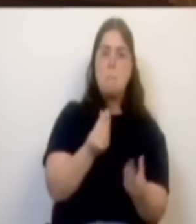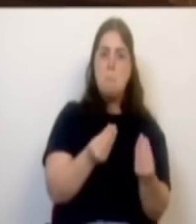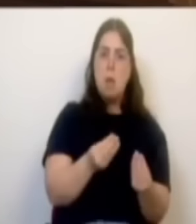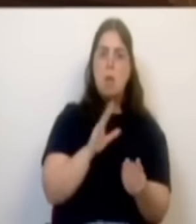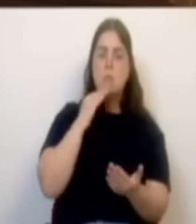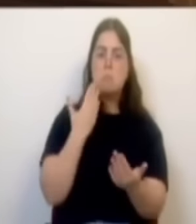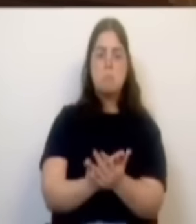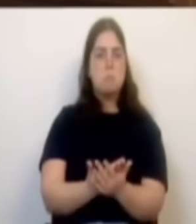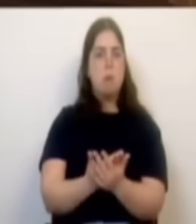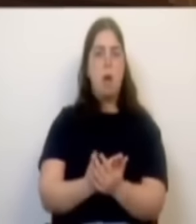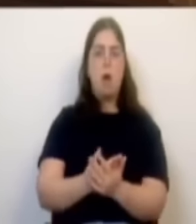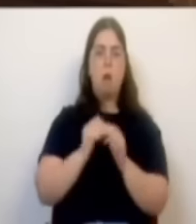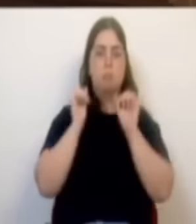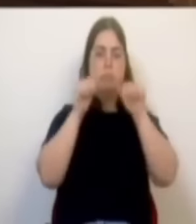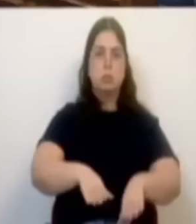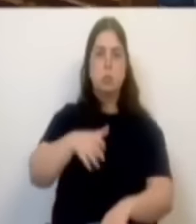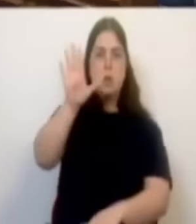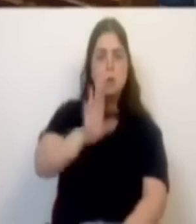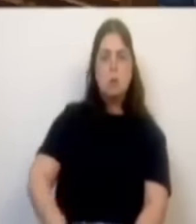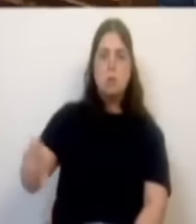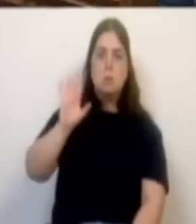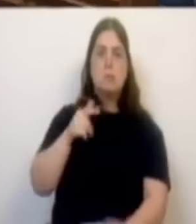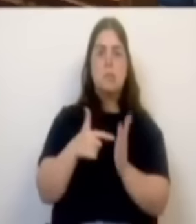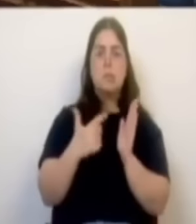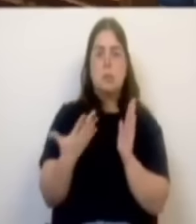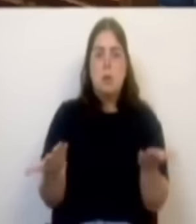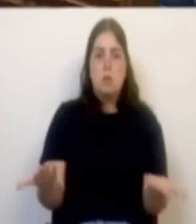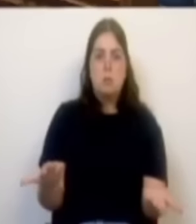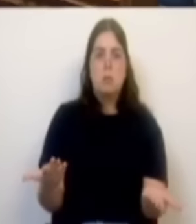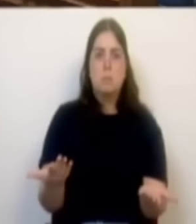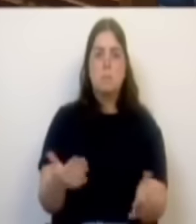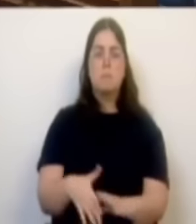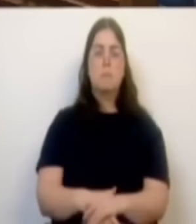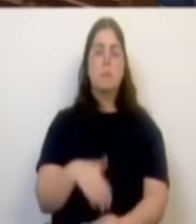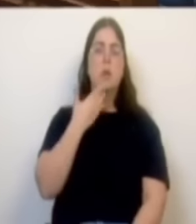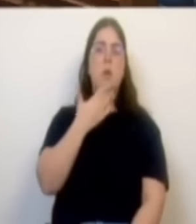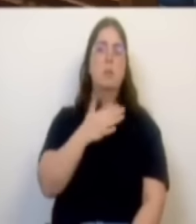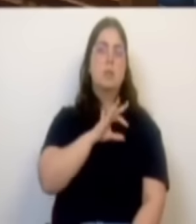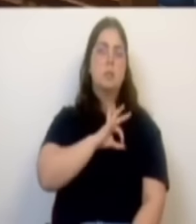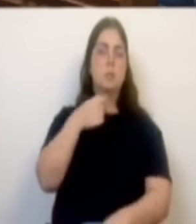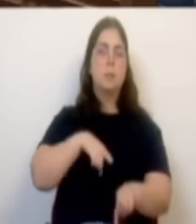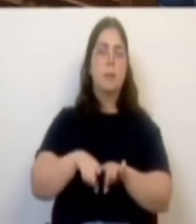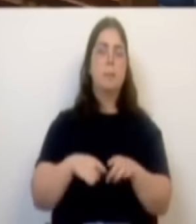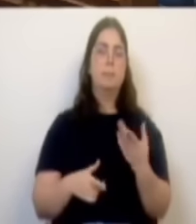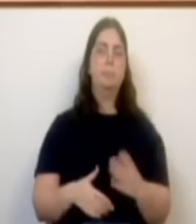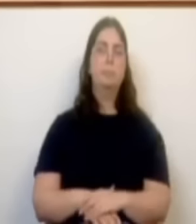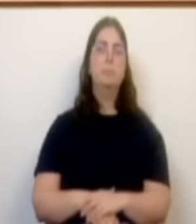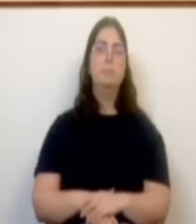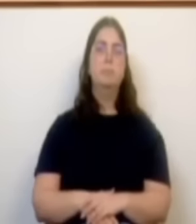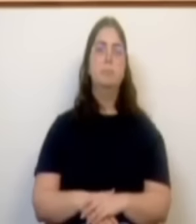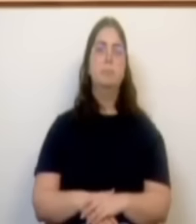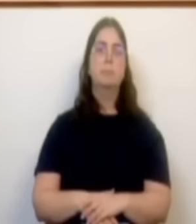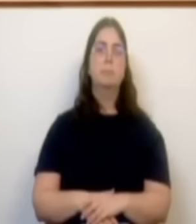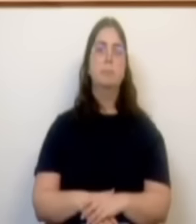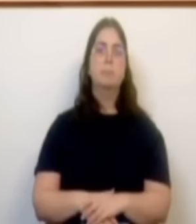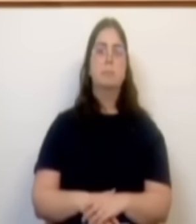que é disto que eles se devem retratar. Obrigado. Muito obrigado, Sr. Deputado. Estão cumpridas as figuras